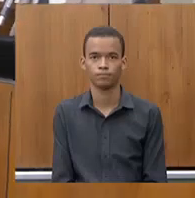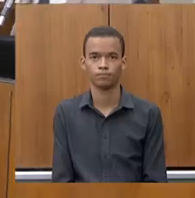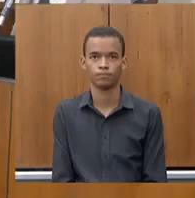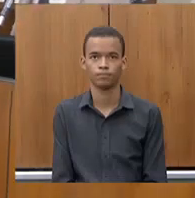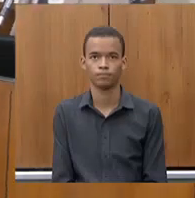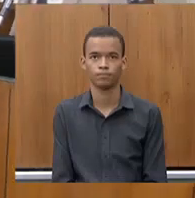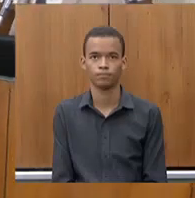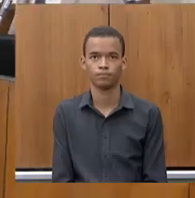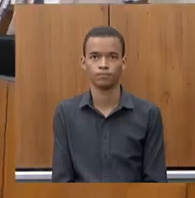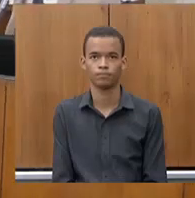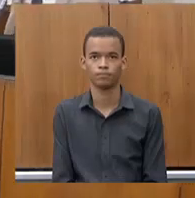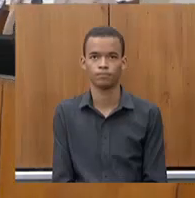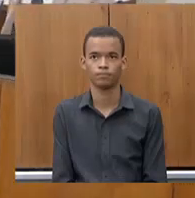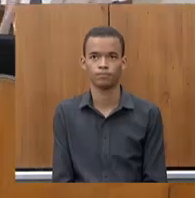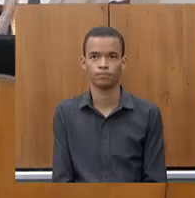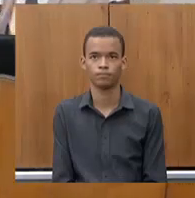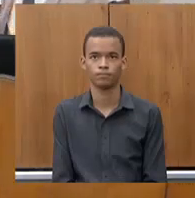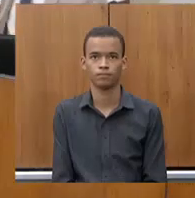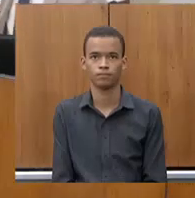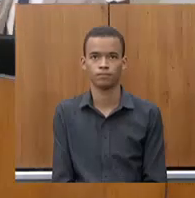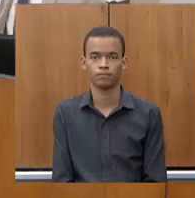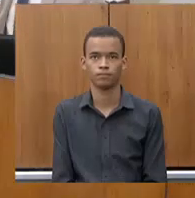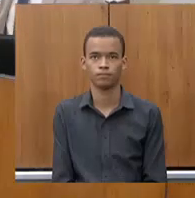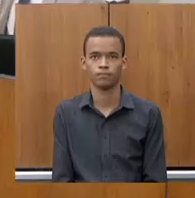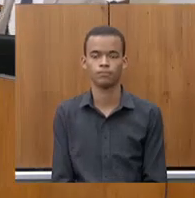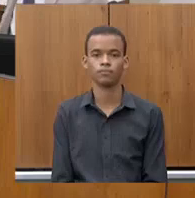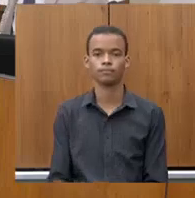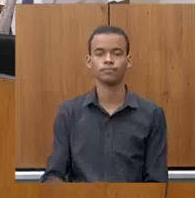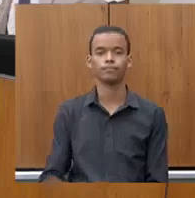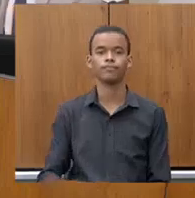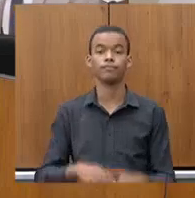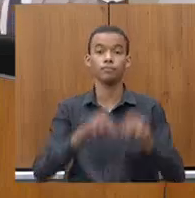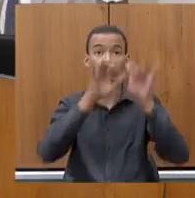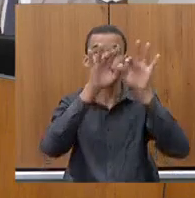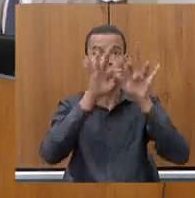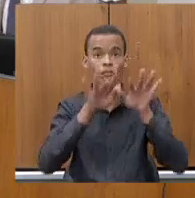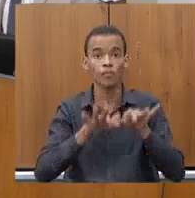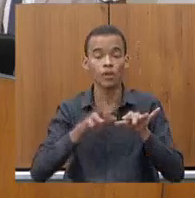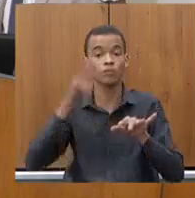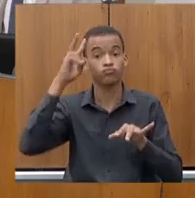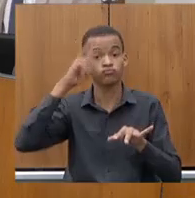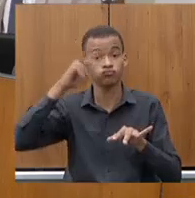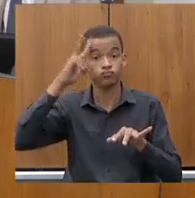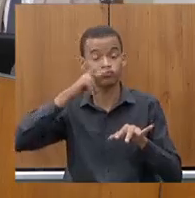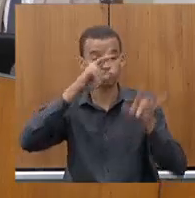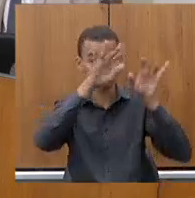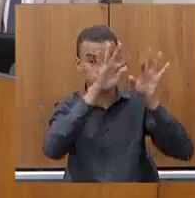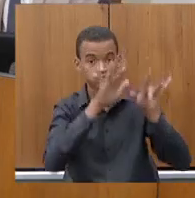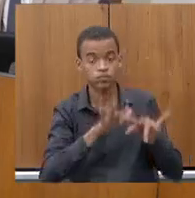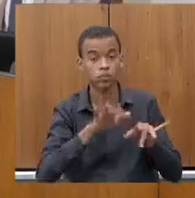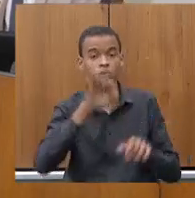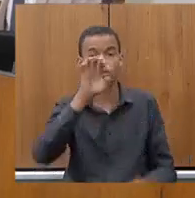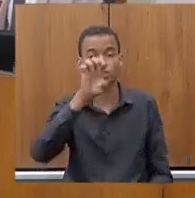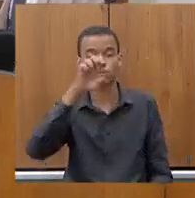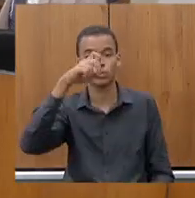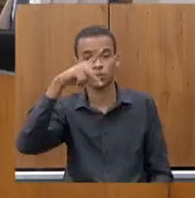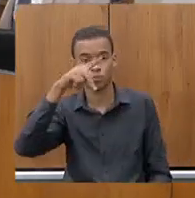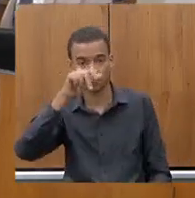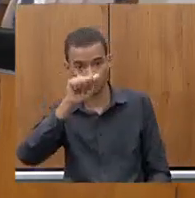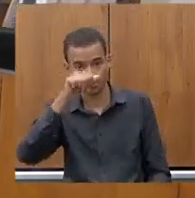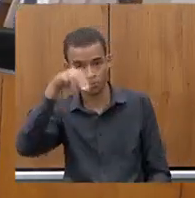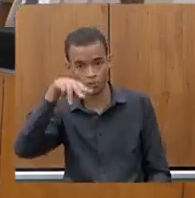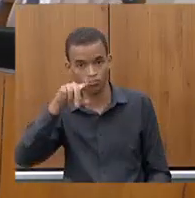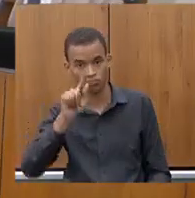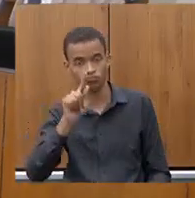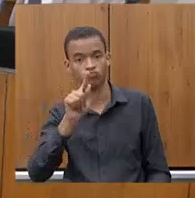Os dados históricos, deputado, nos mostram que a FAPMIG nunca teve tanto recurso da FAPMIG